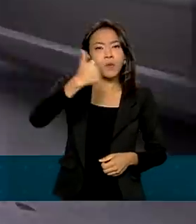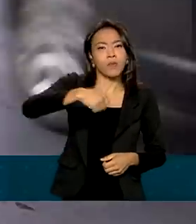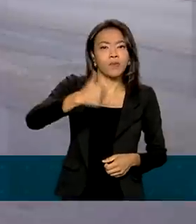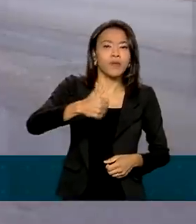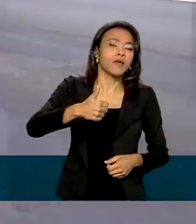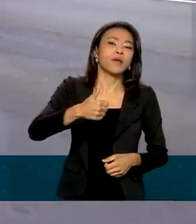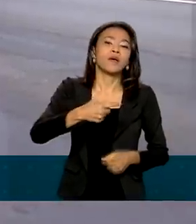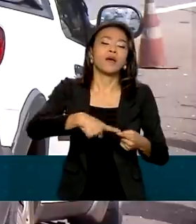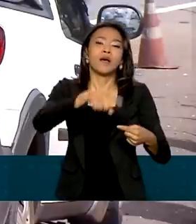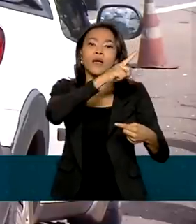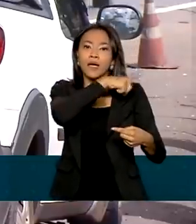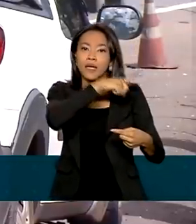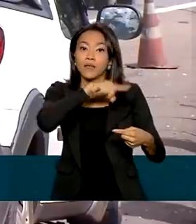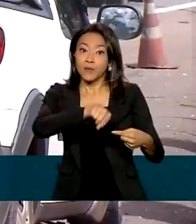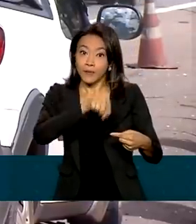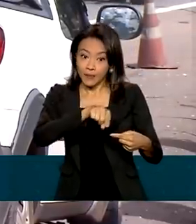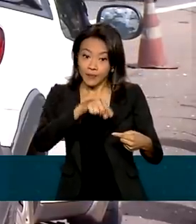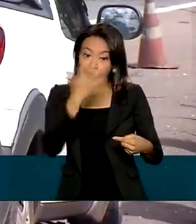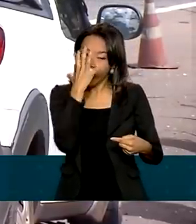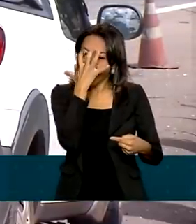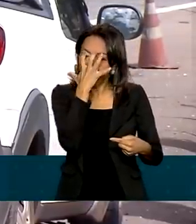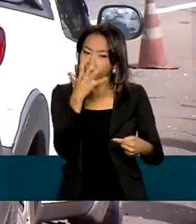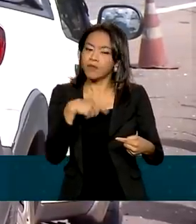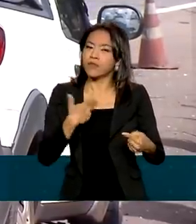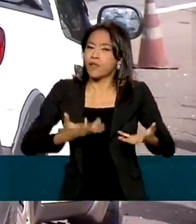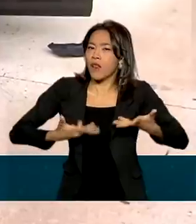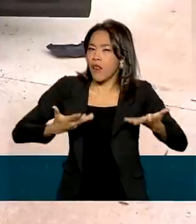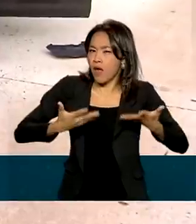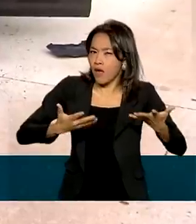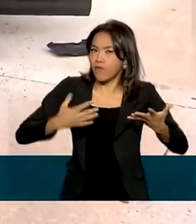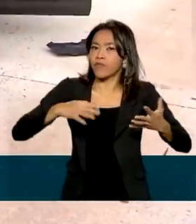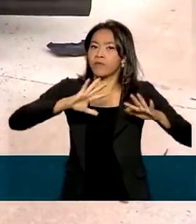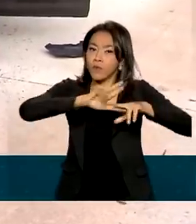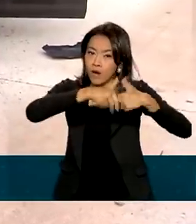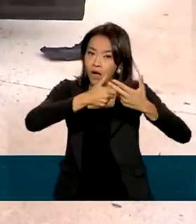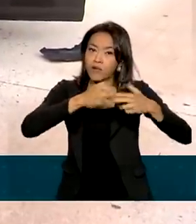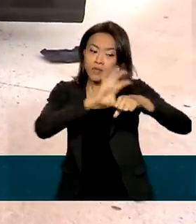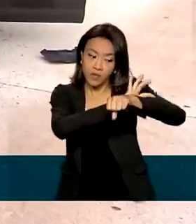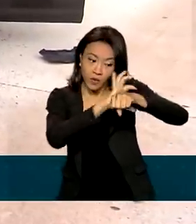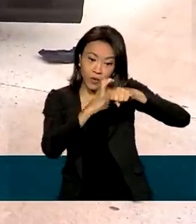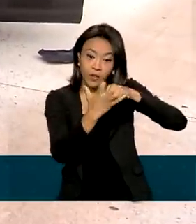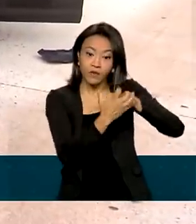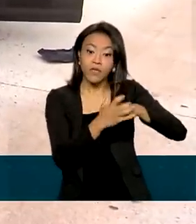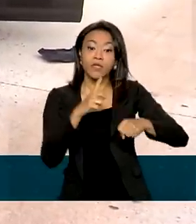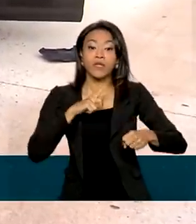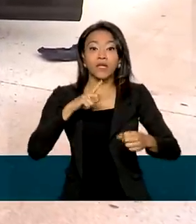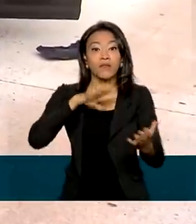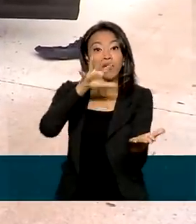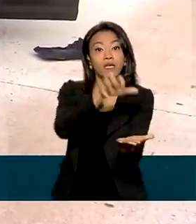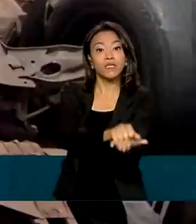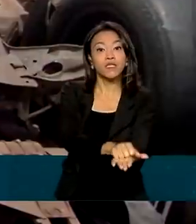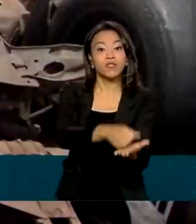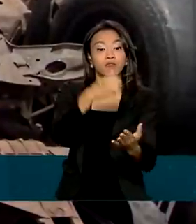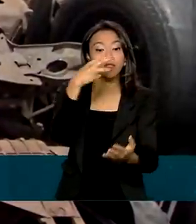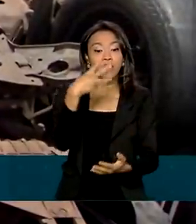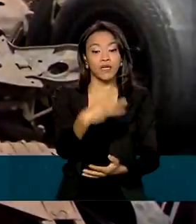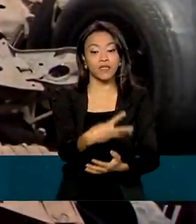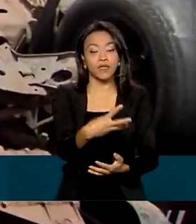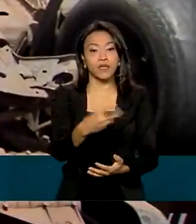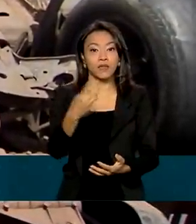medidas restritivas mais leves, por conta da pandemia de coronavírus, foram registrados 330